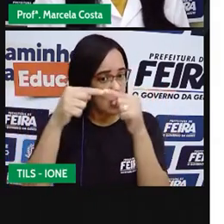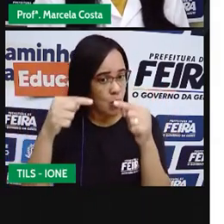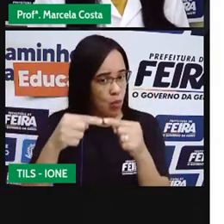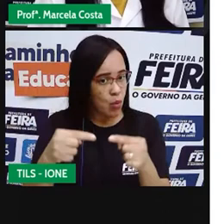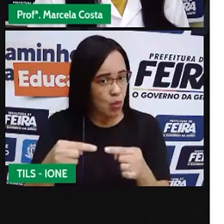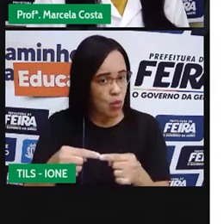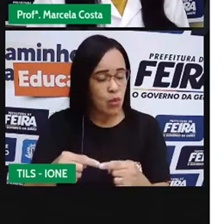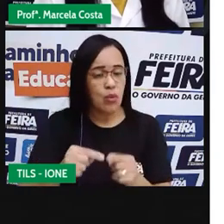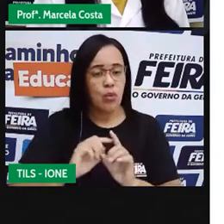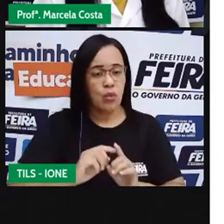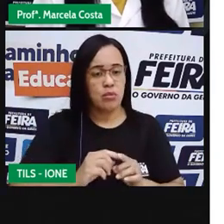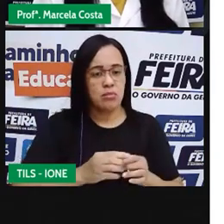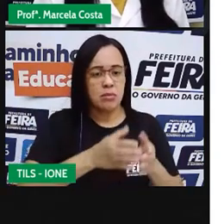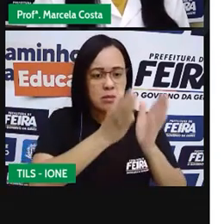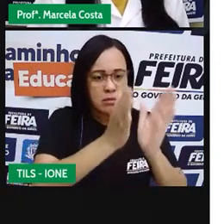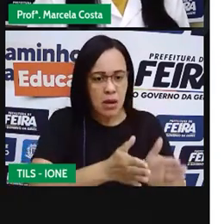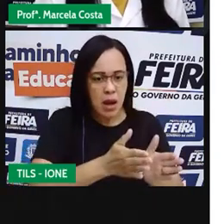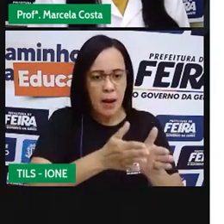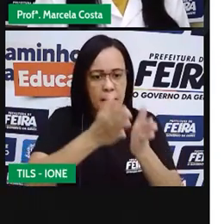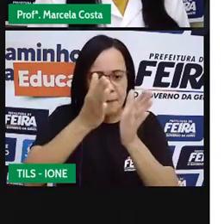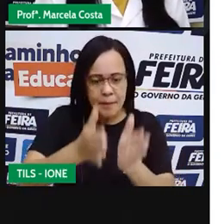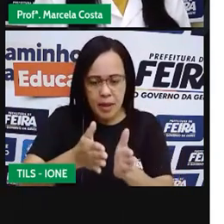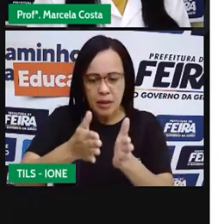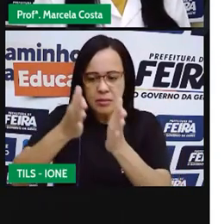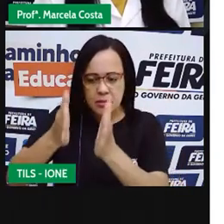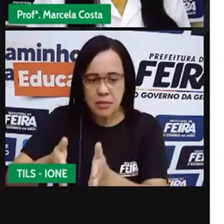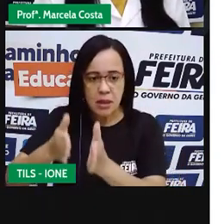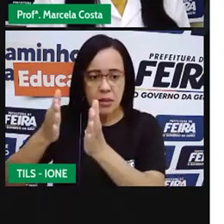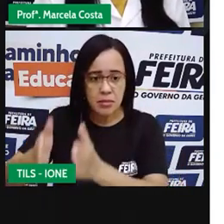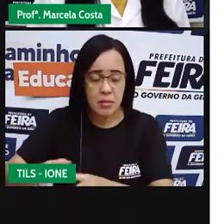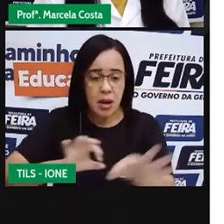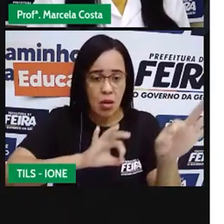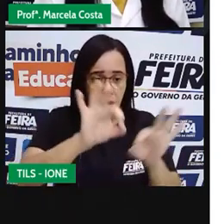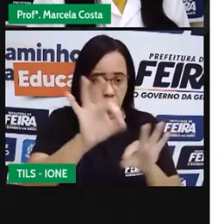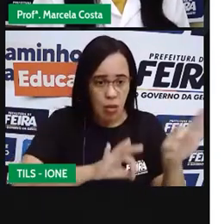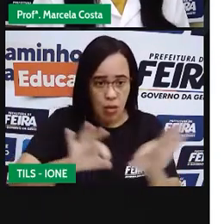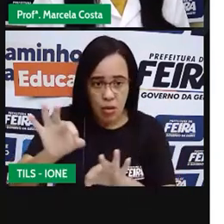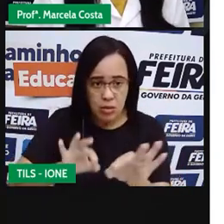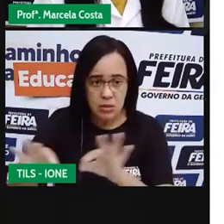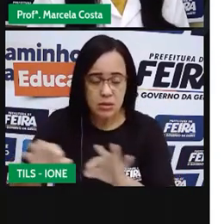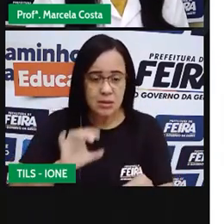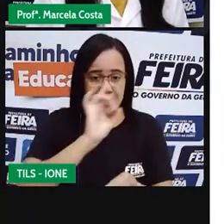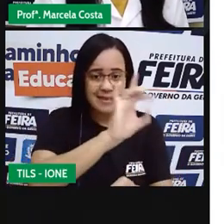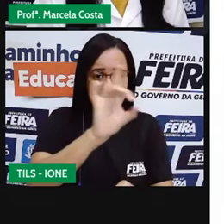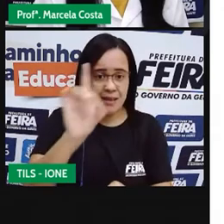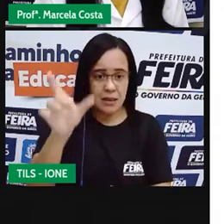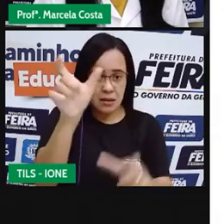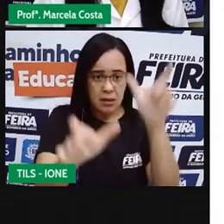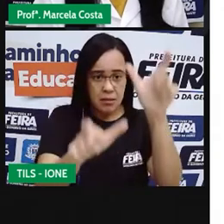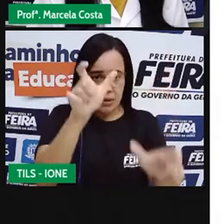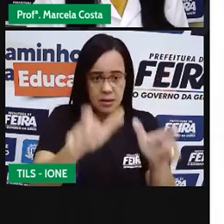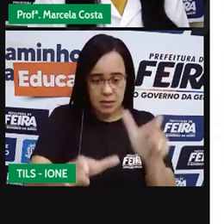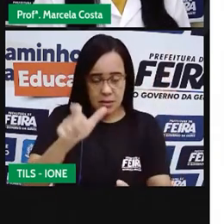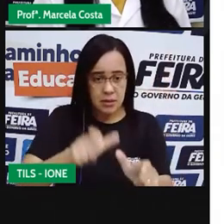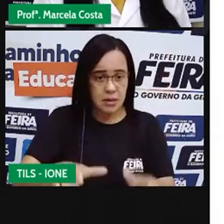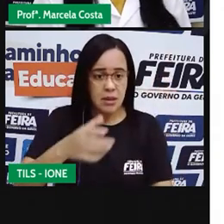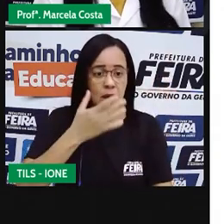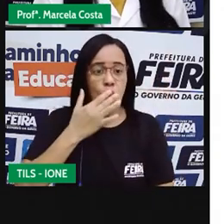separar, vai organizar esses personagens pela cor de cabelo, tá bom?